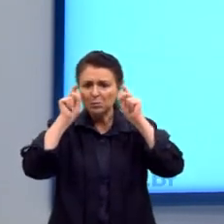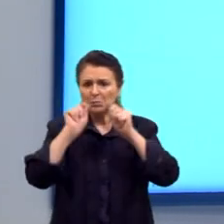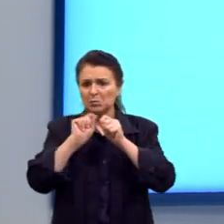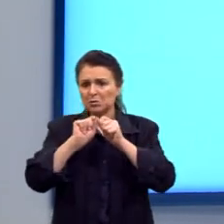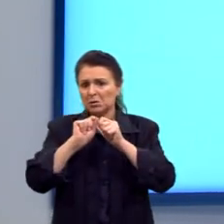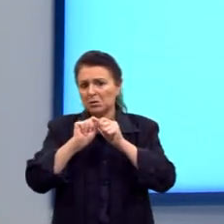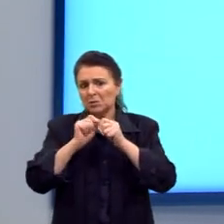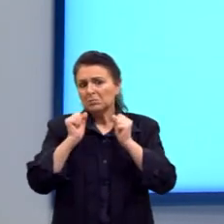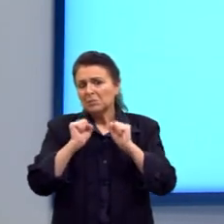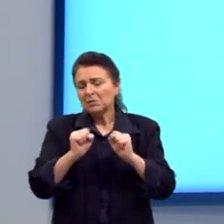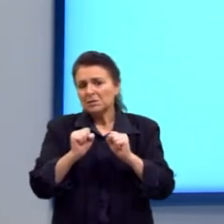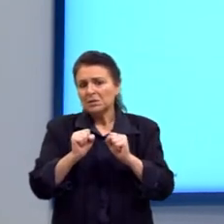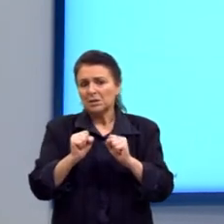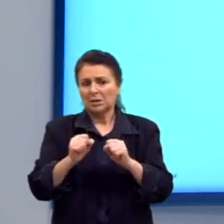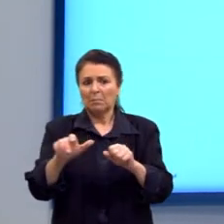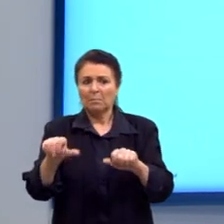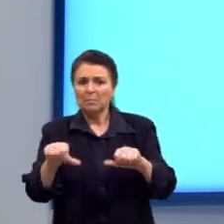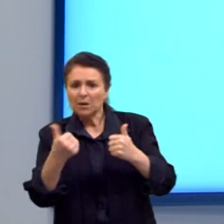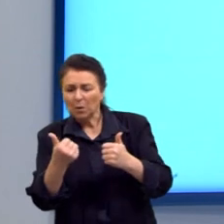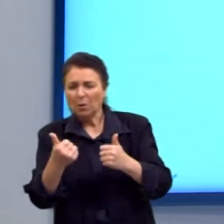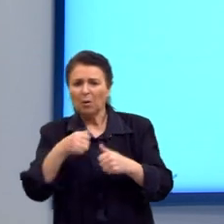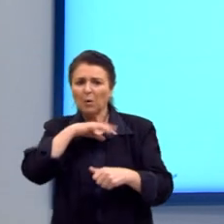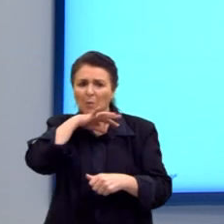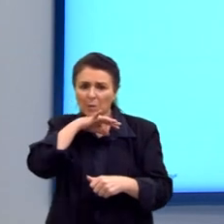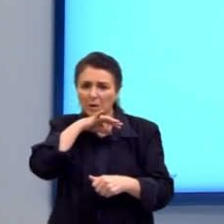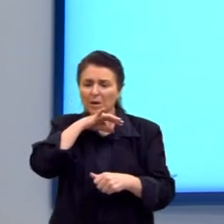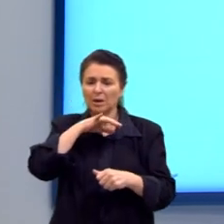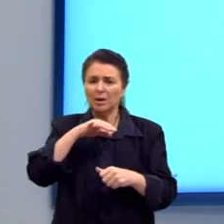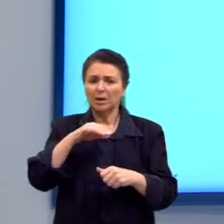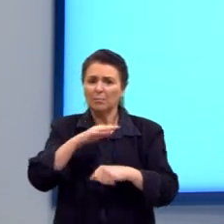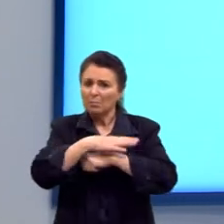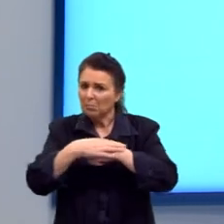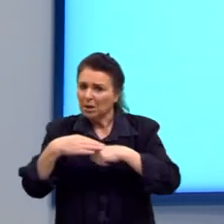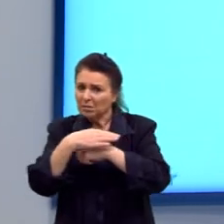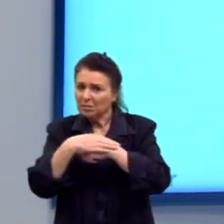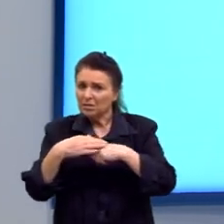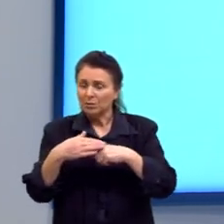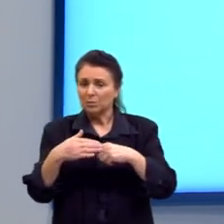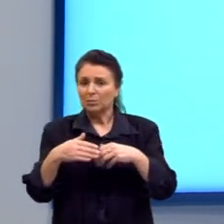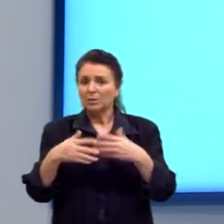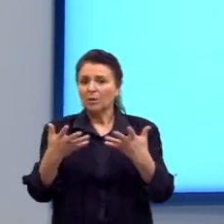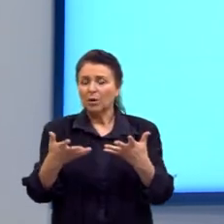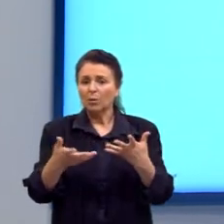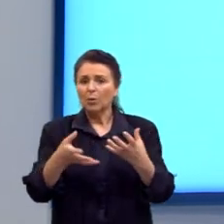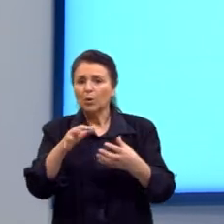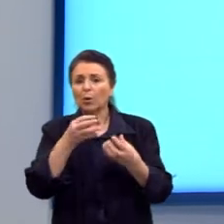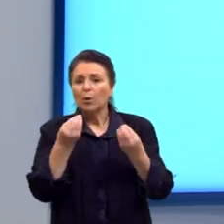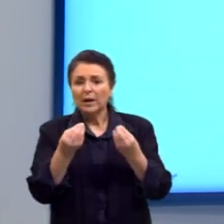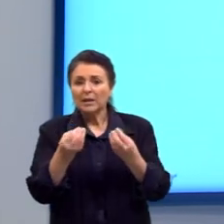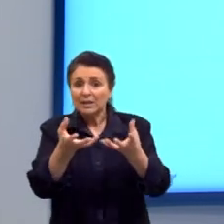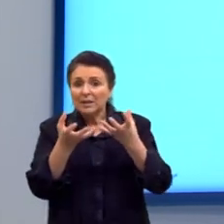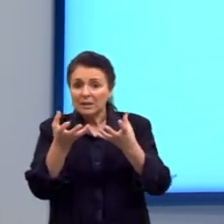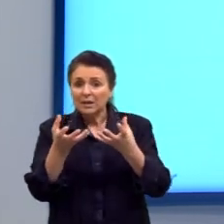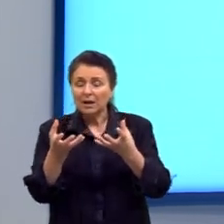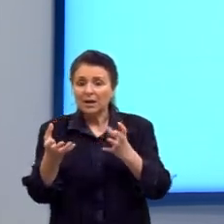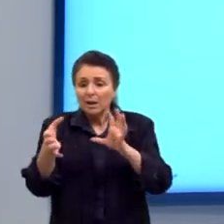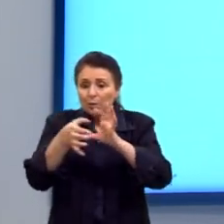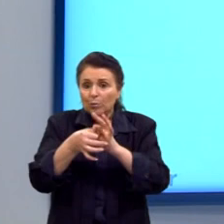situações. Seria mais cruel, seria bondoso. A situação é determinava como o príncipe devia agir para manter o povo unido, como ele cita aqui.